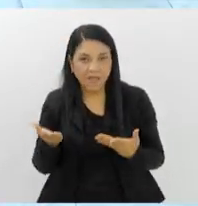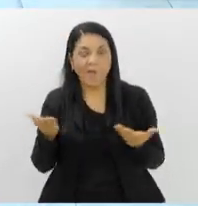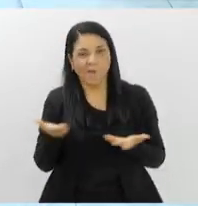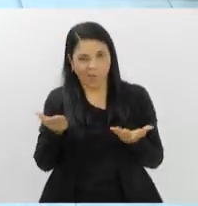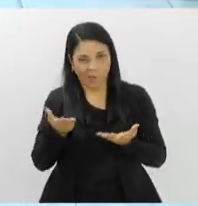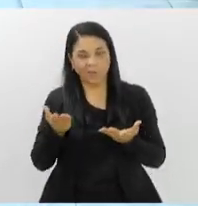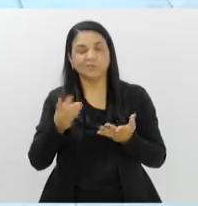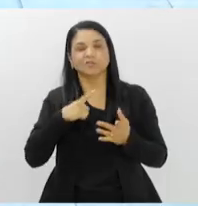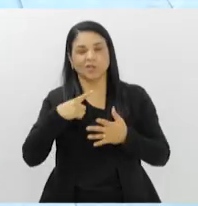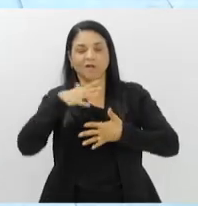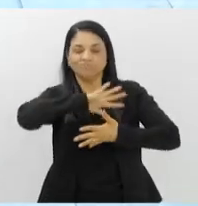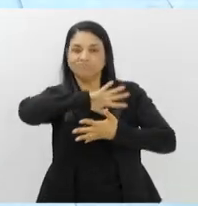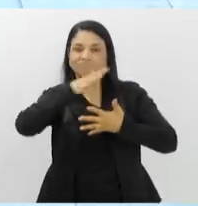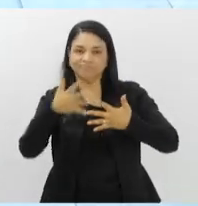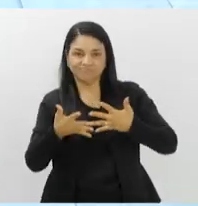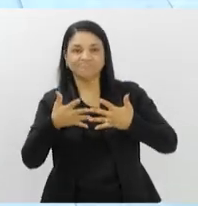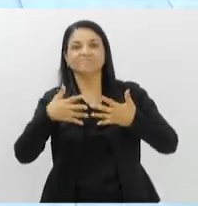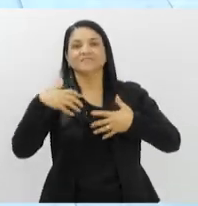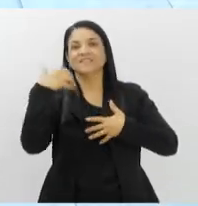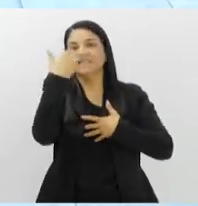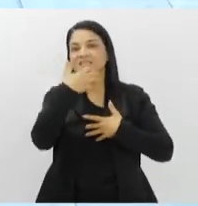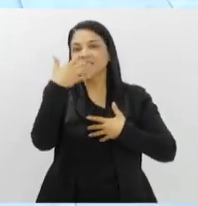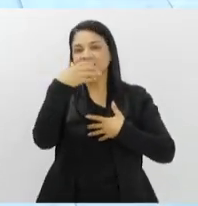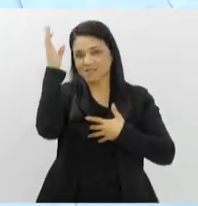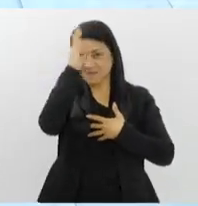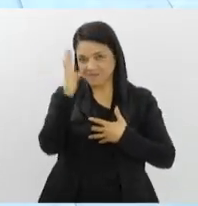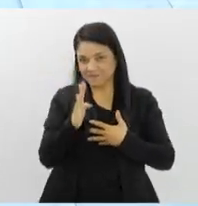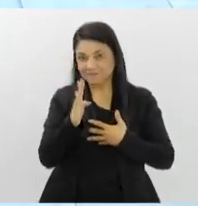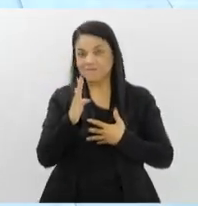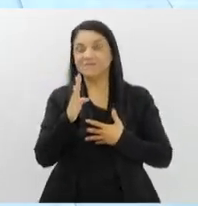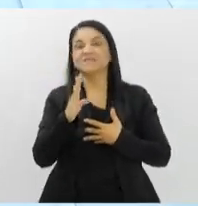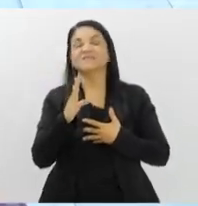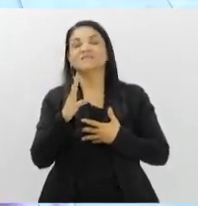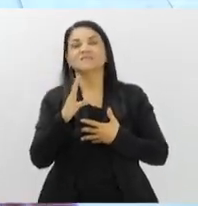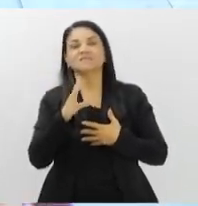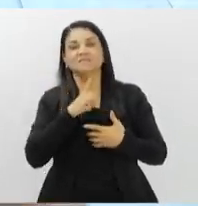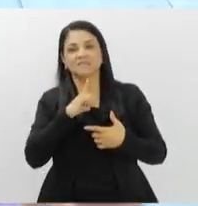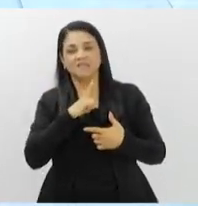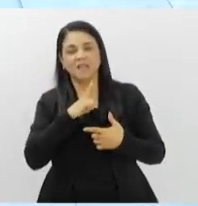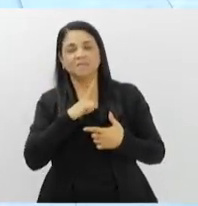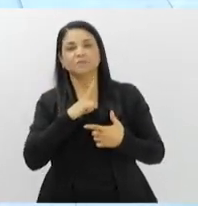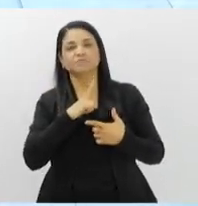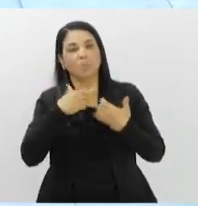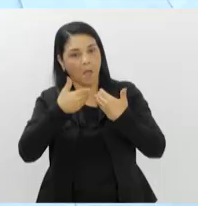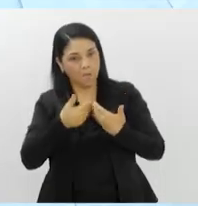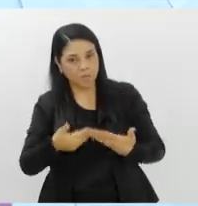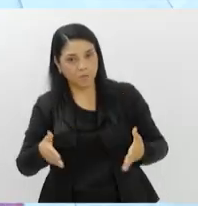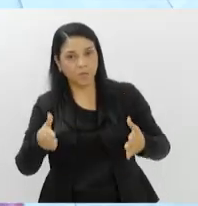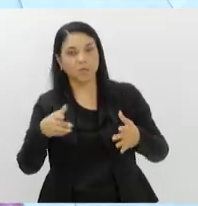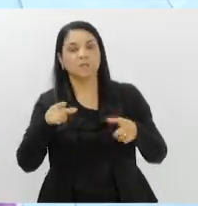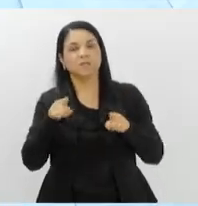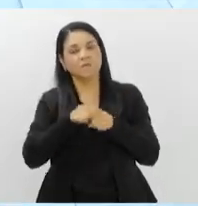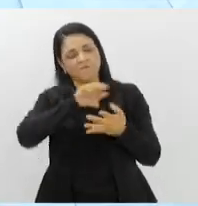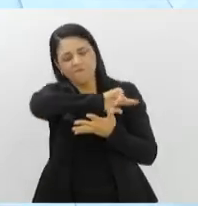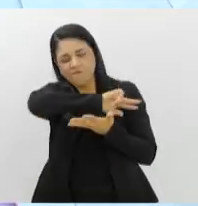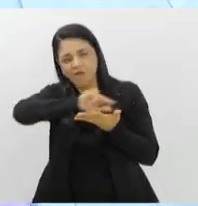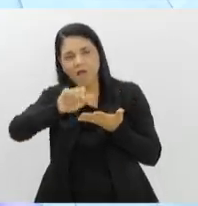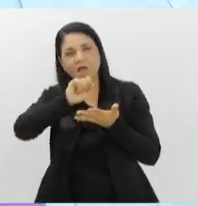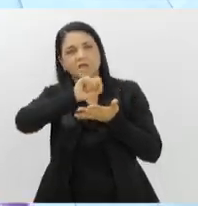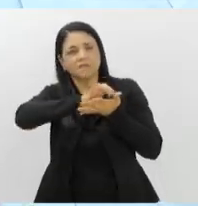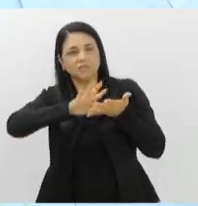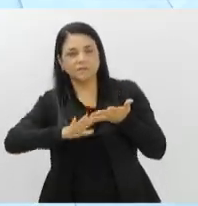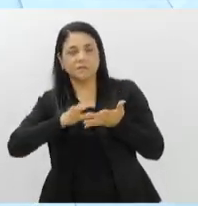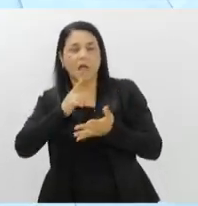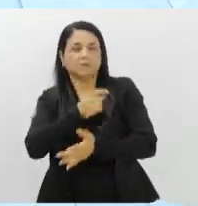produção desse hino em libras. Então, nós vamos ter uma abertura e uma série de atividades do